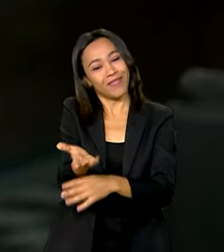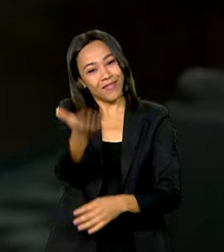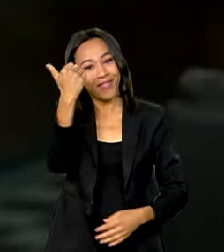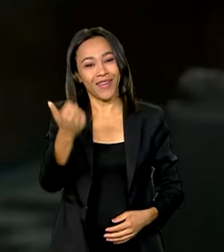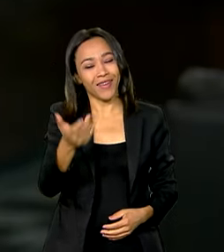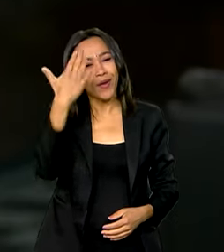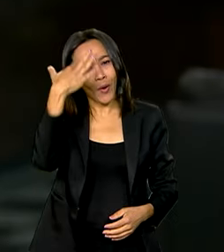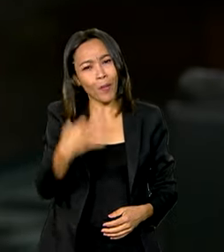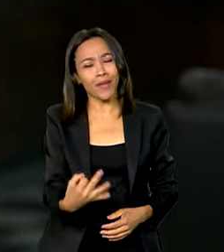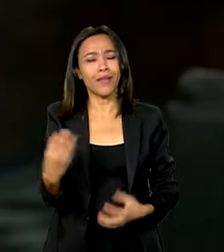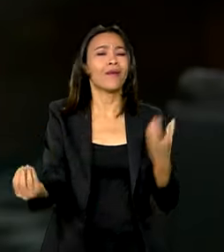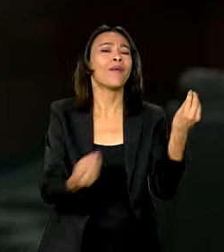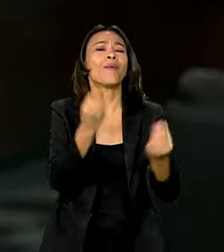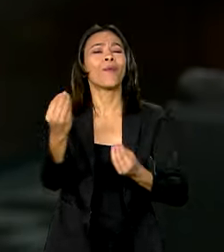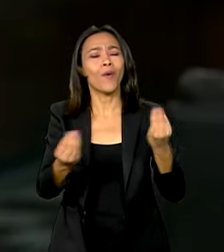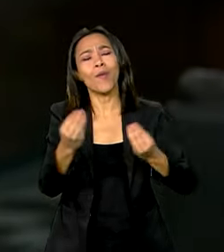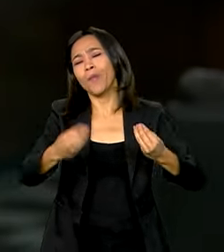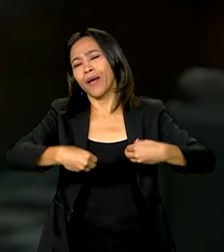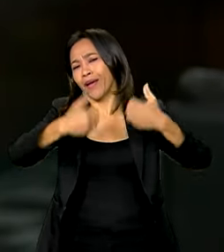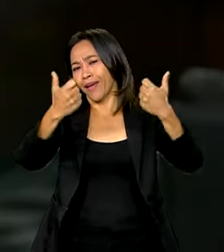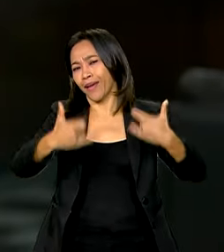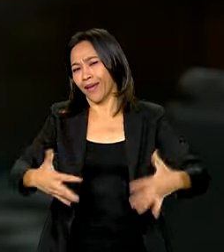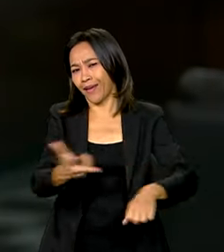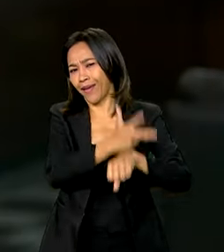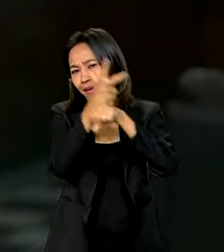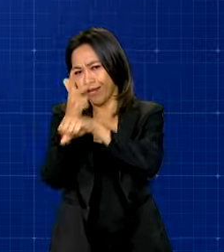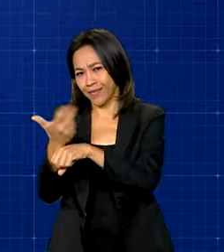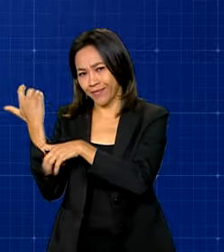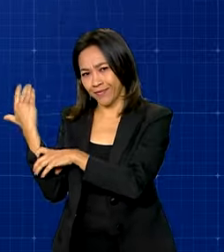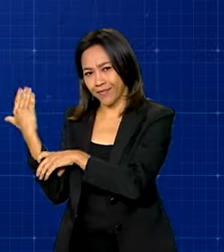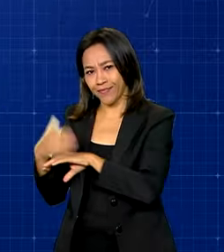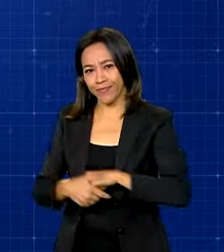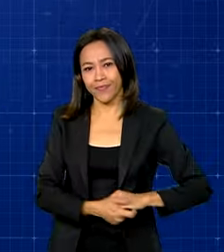venha entender comigo o ponto exato dessa virada de chave.